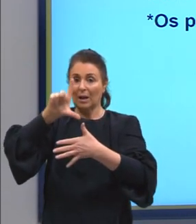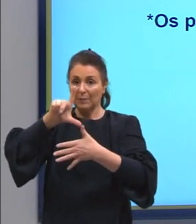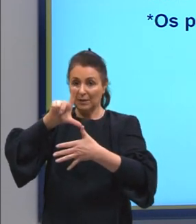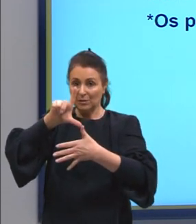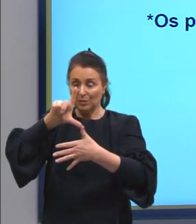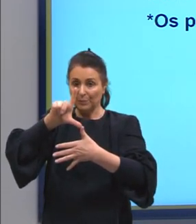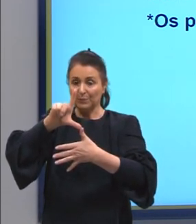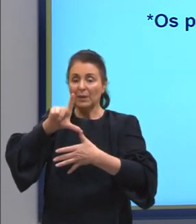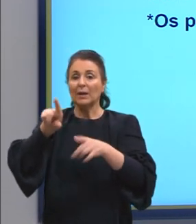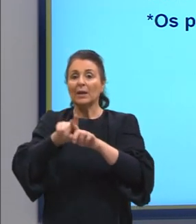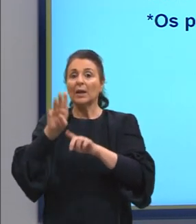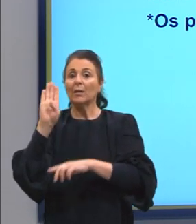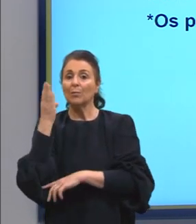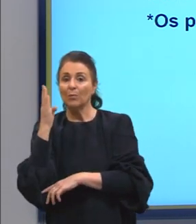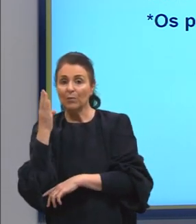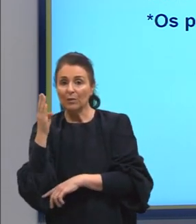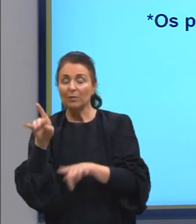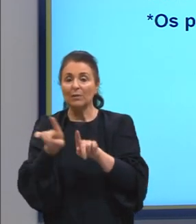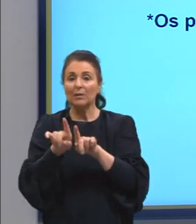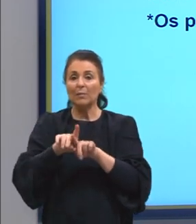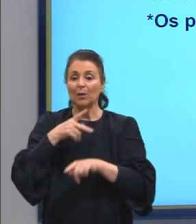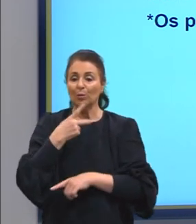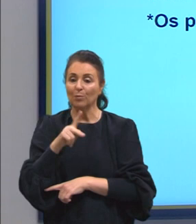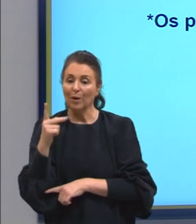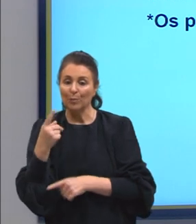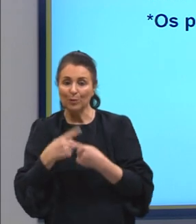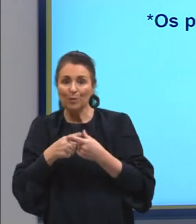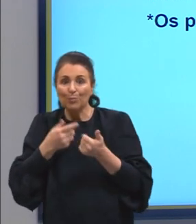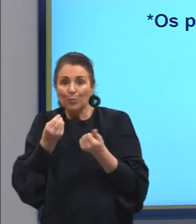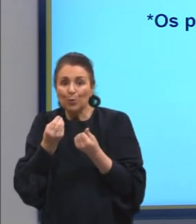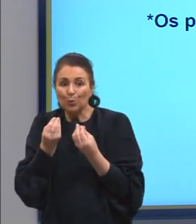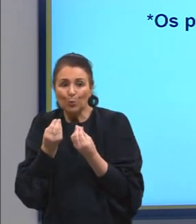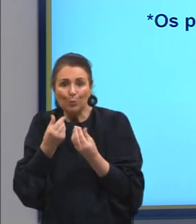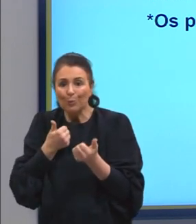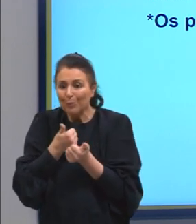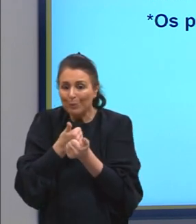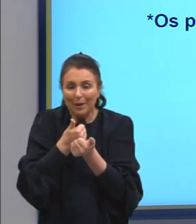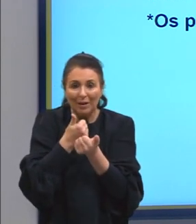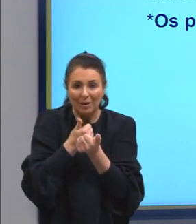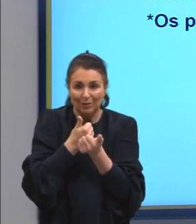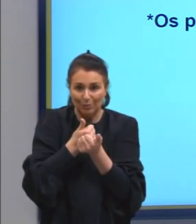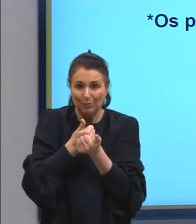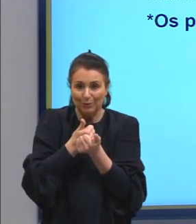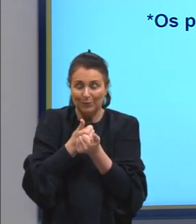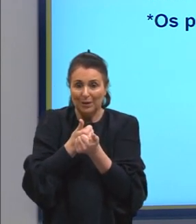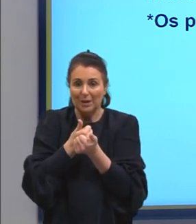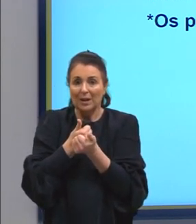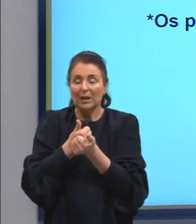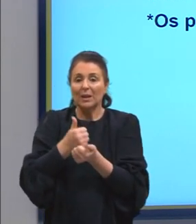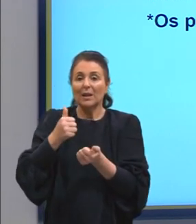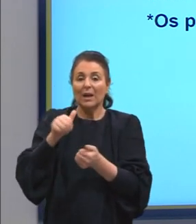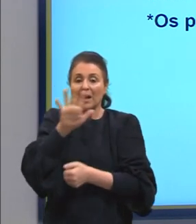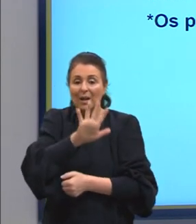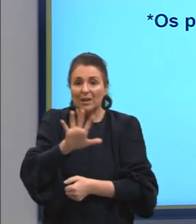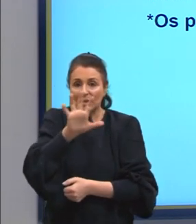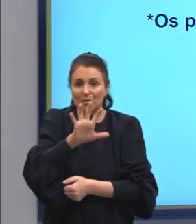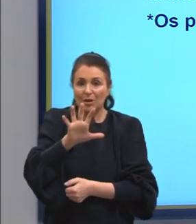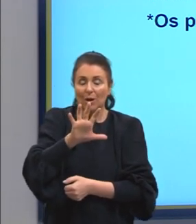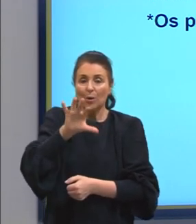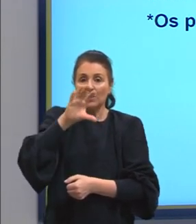são os bolivianos e paraguaios devido à proximidade com que a região centro-oeste está nesses países.